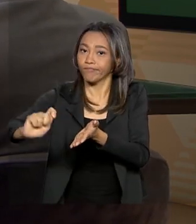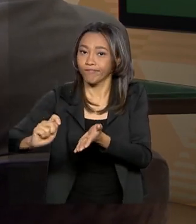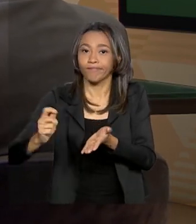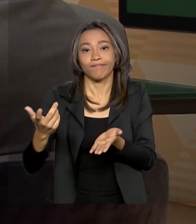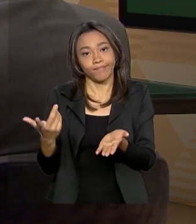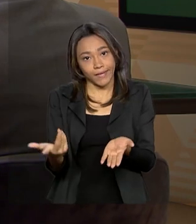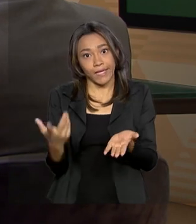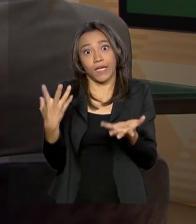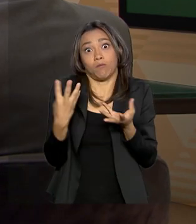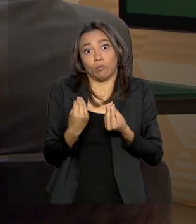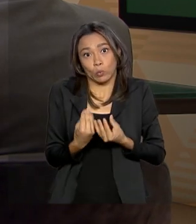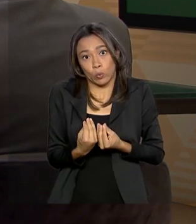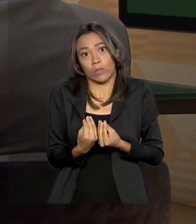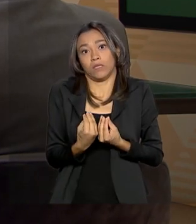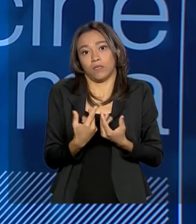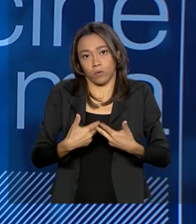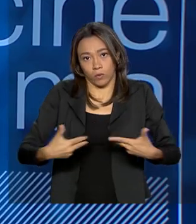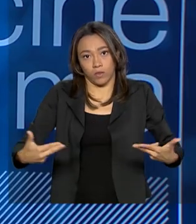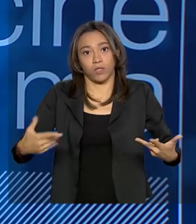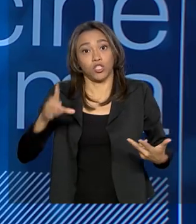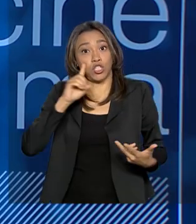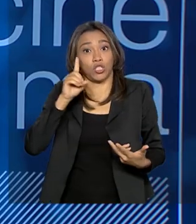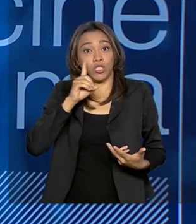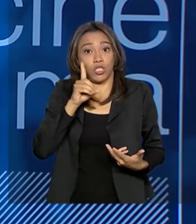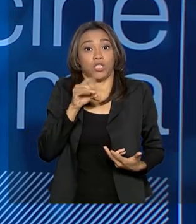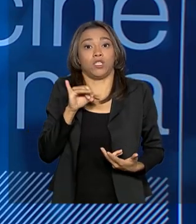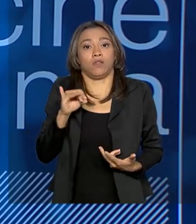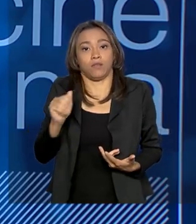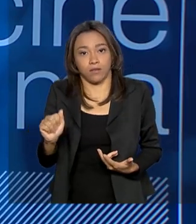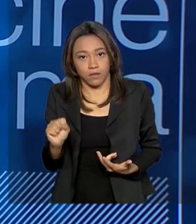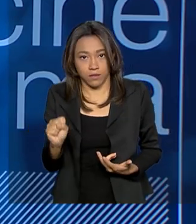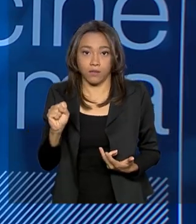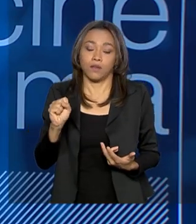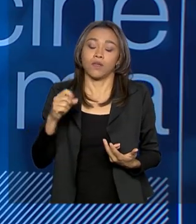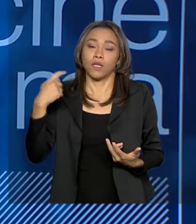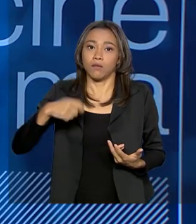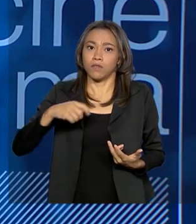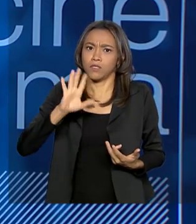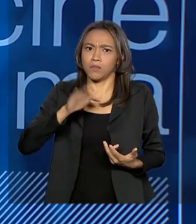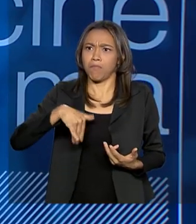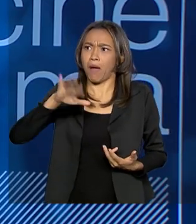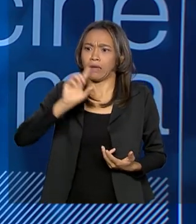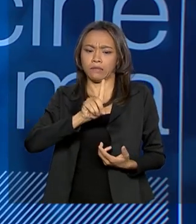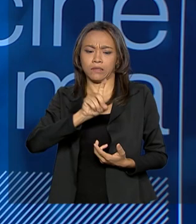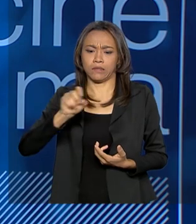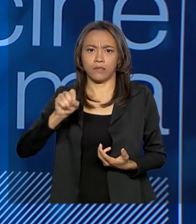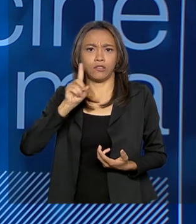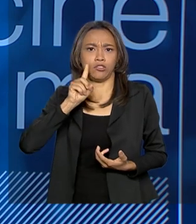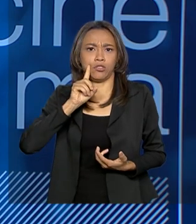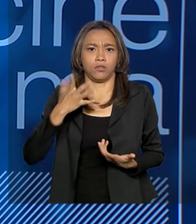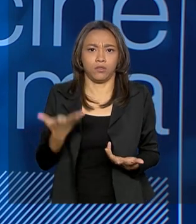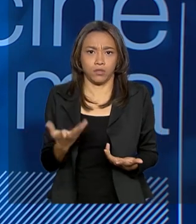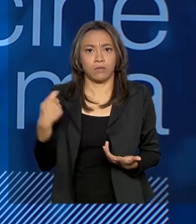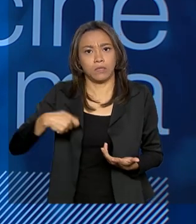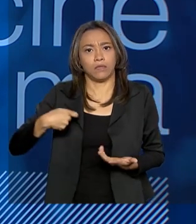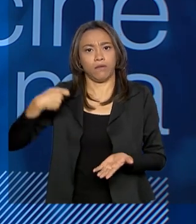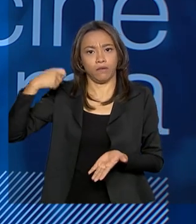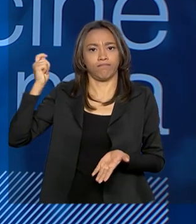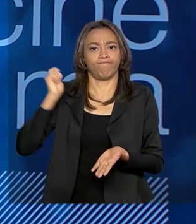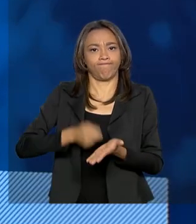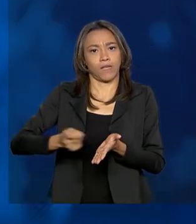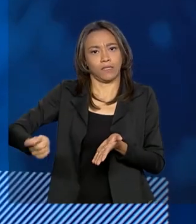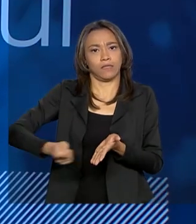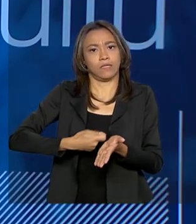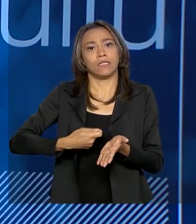volume que era um volume grande. Esse volume de dias por ano já chegou a mais de 100 dias por ano com obrigatoriedade de